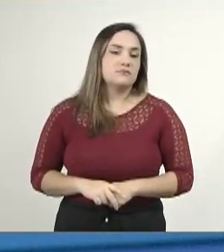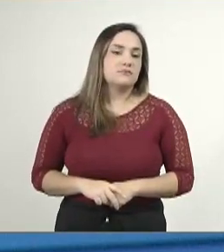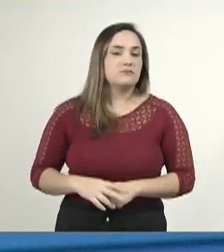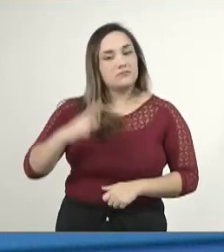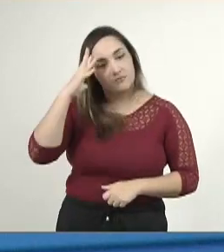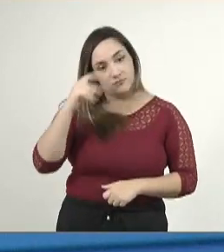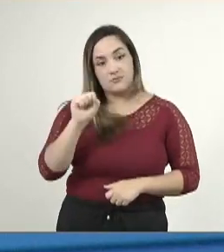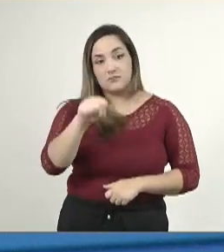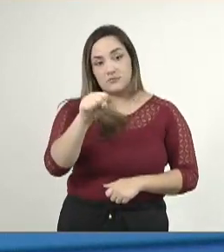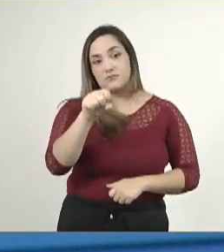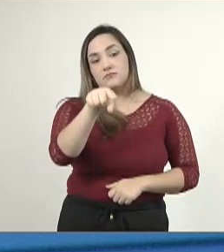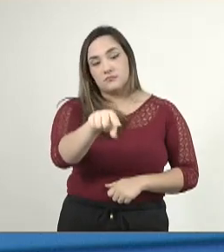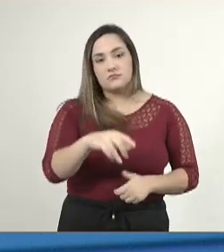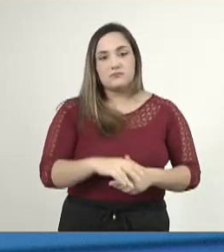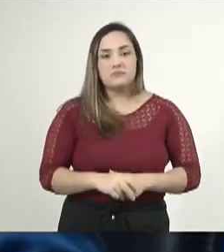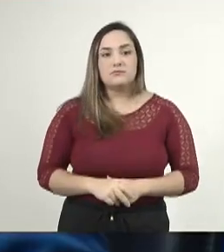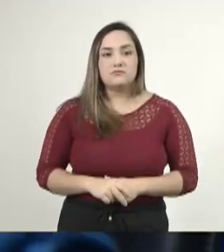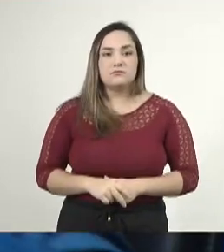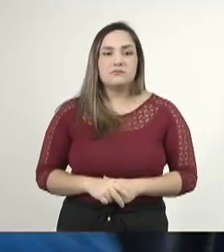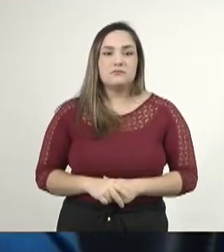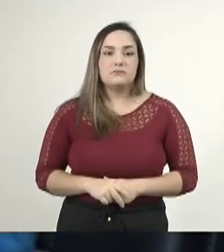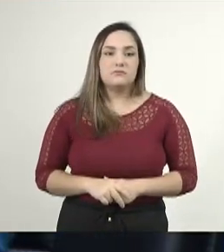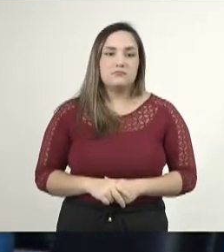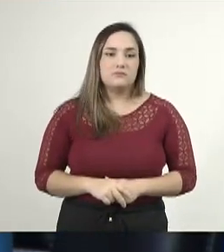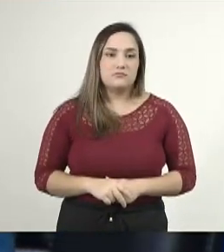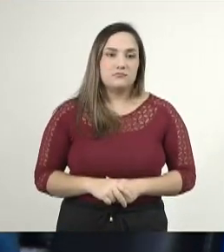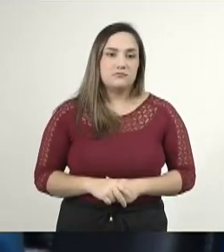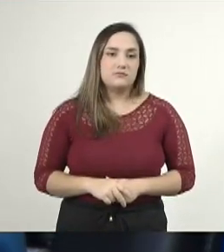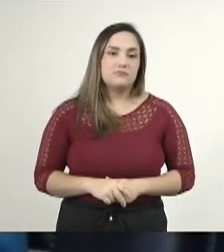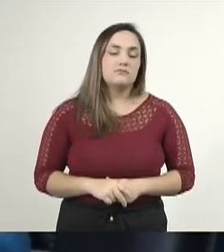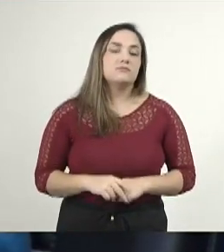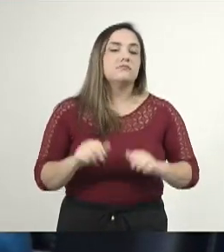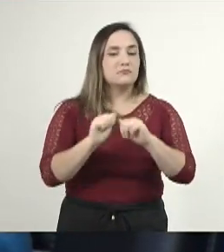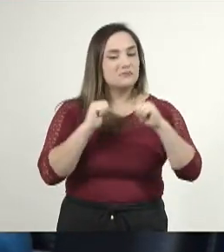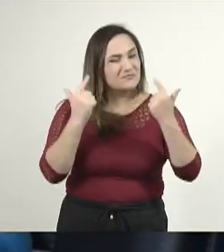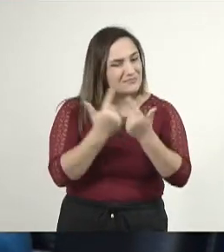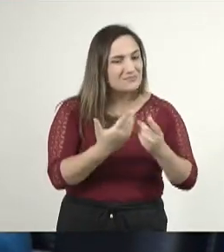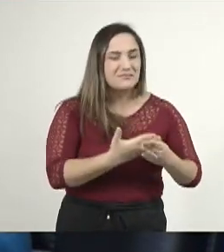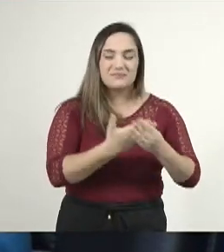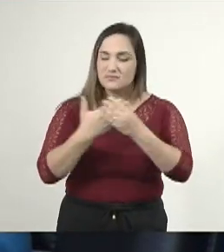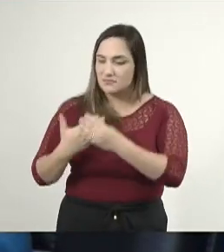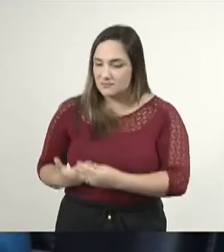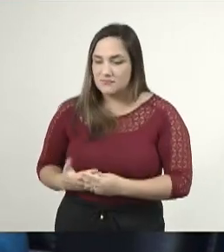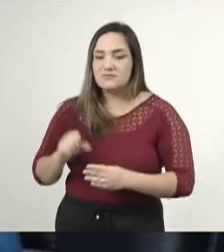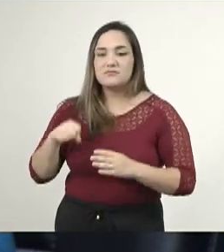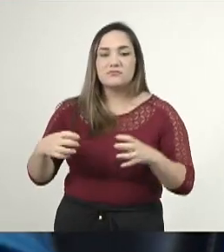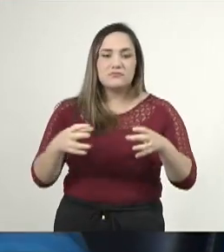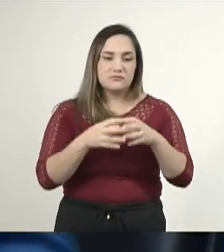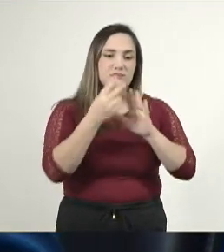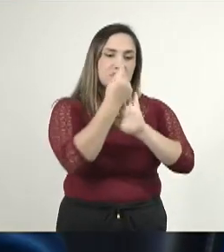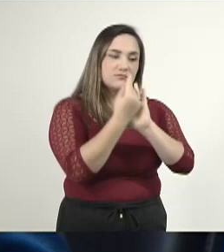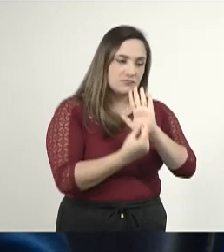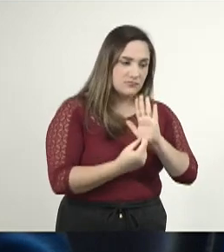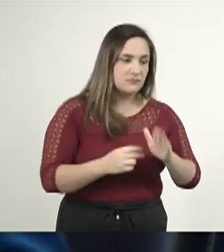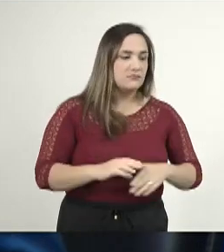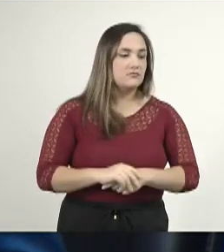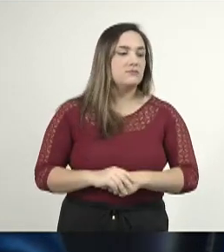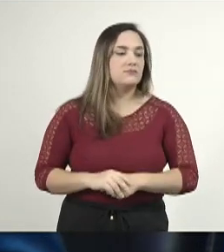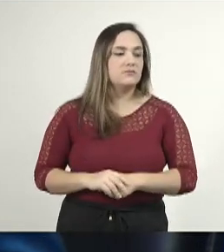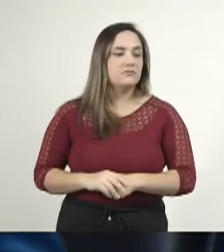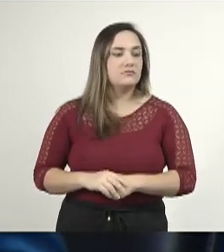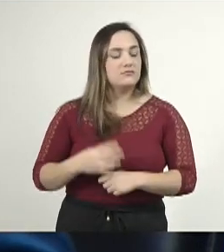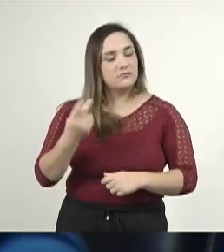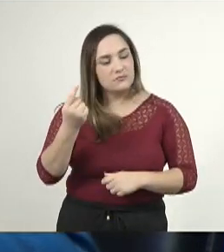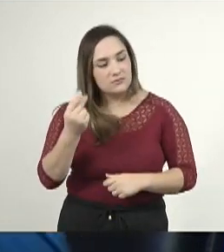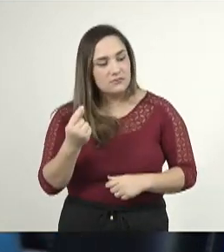sentido. É uma tramitação da Assembleia, das comissões, na comissão de orçamento, de finanças,